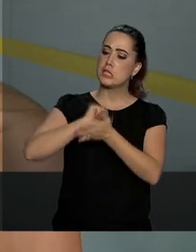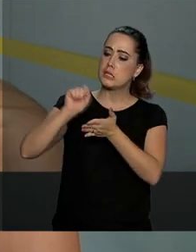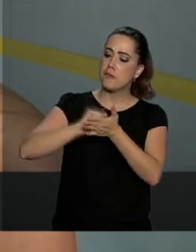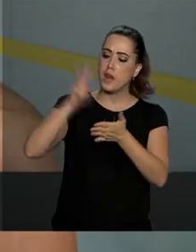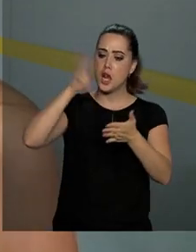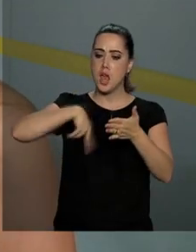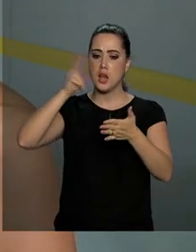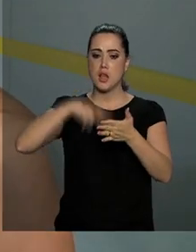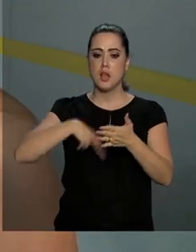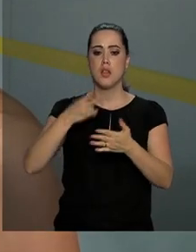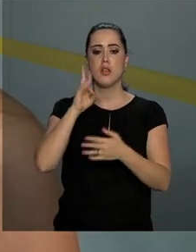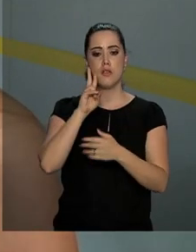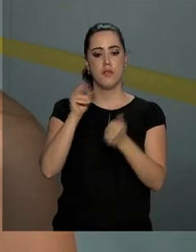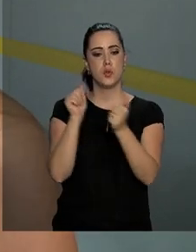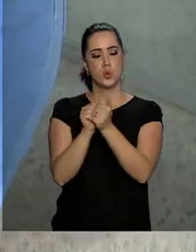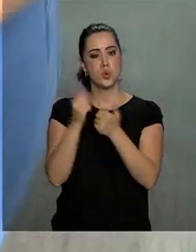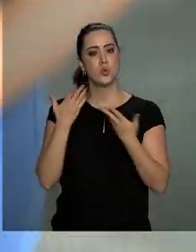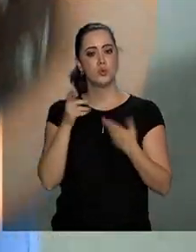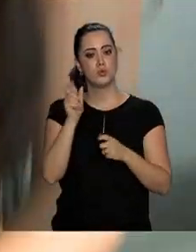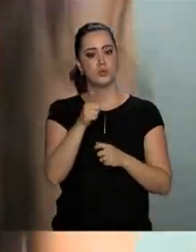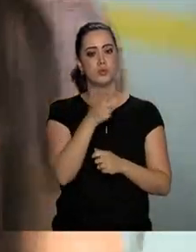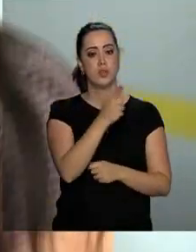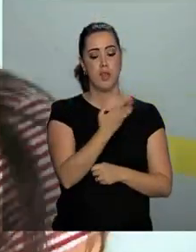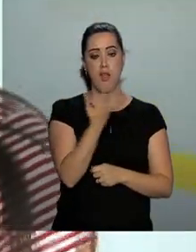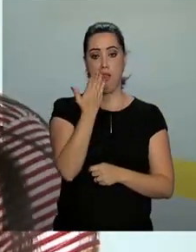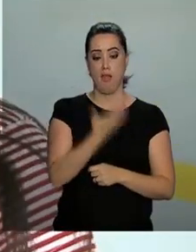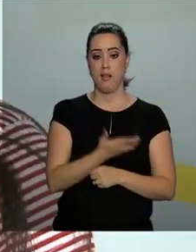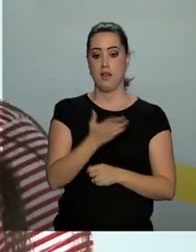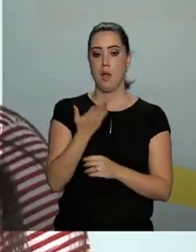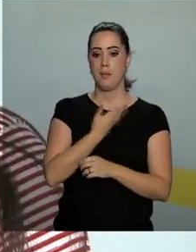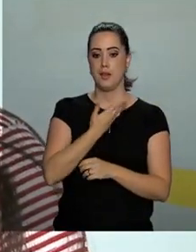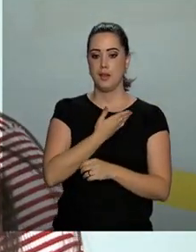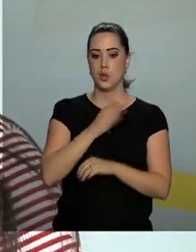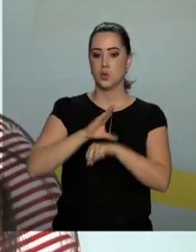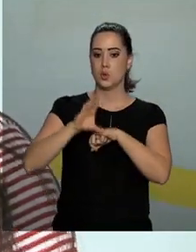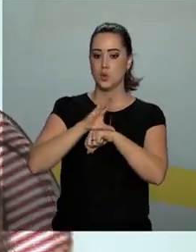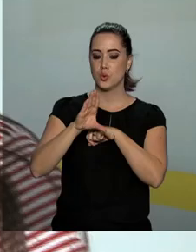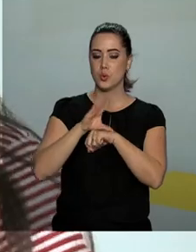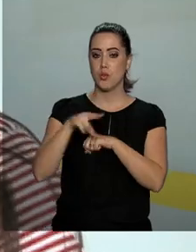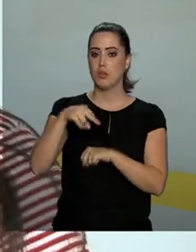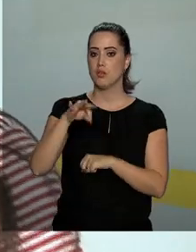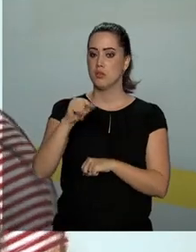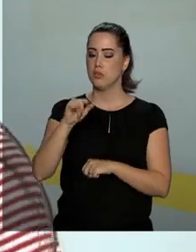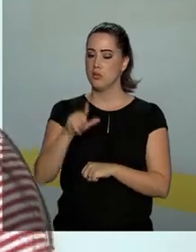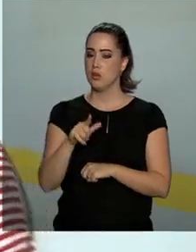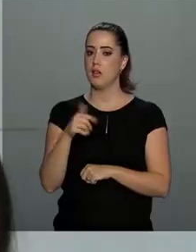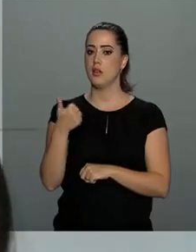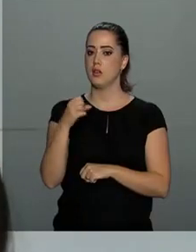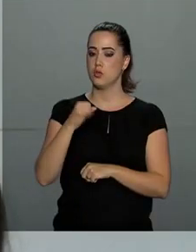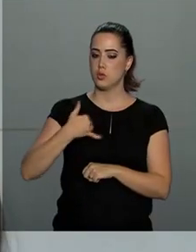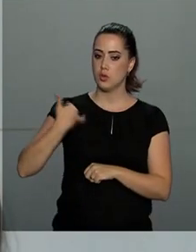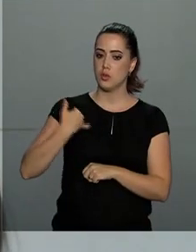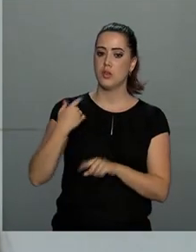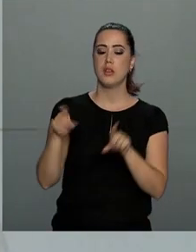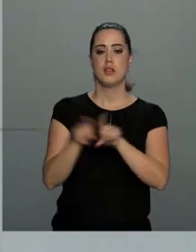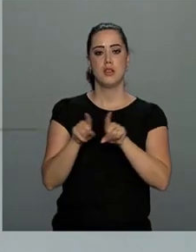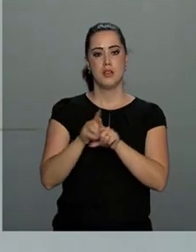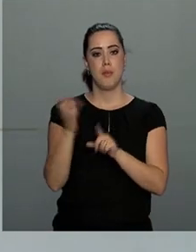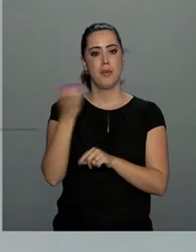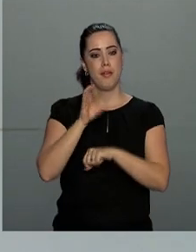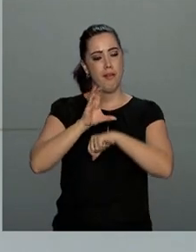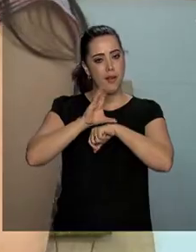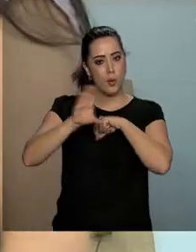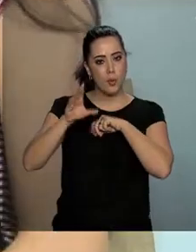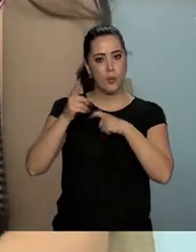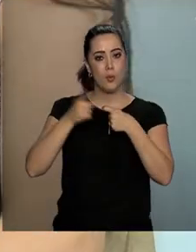muito. E ter um bom acompanhamento também é essencial. E o Hanna, que é amiga de cursinho de Natália, tem 18 anos e também quer ser